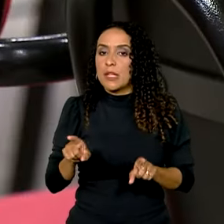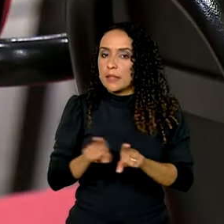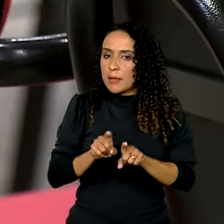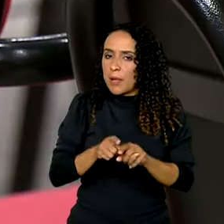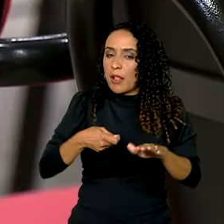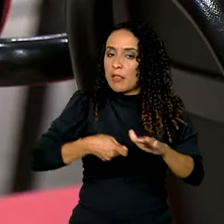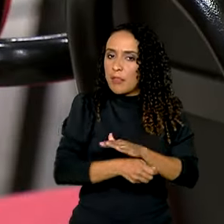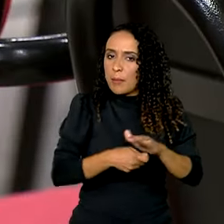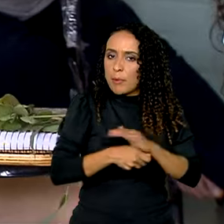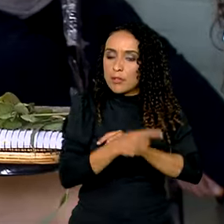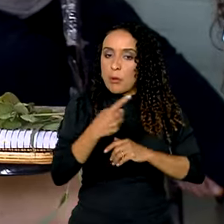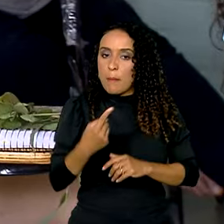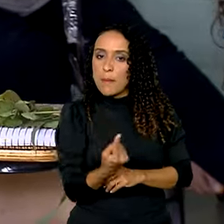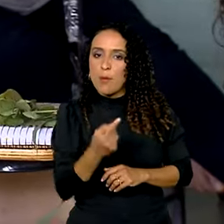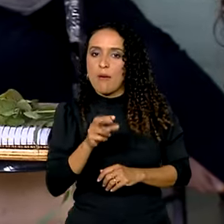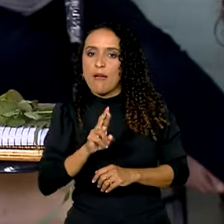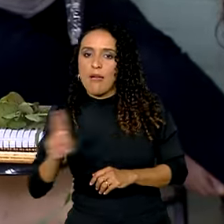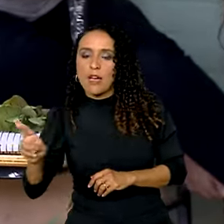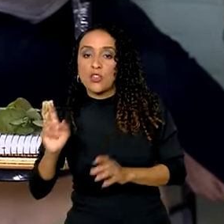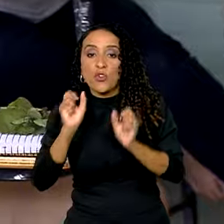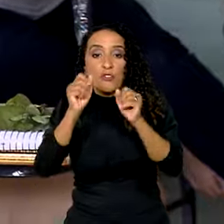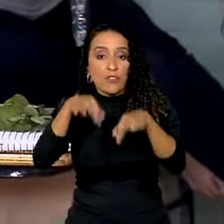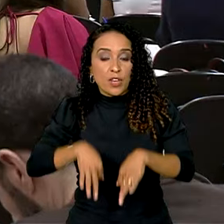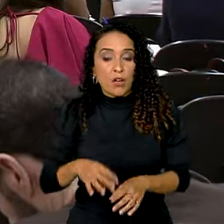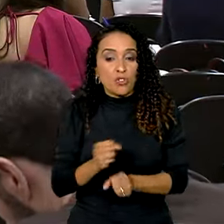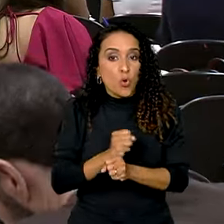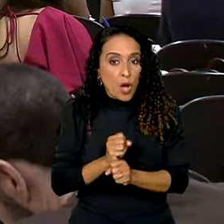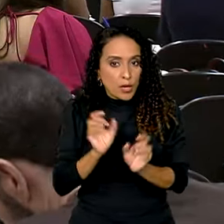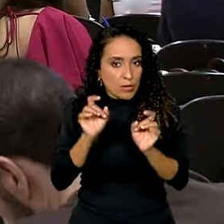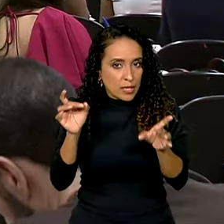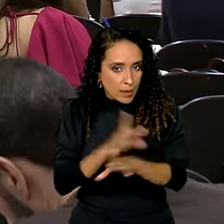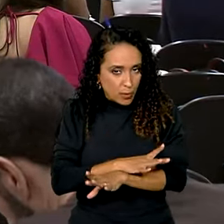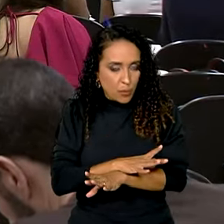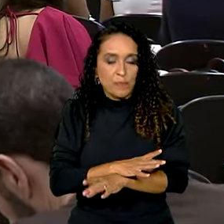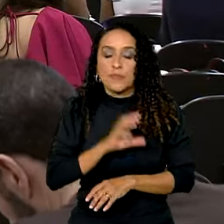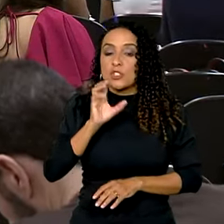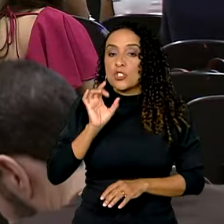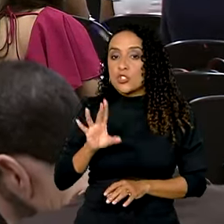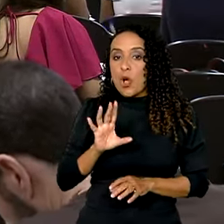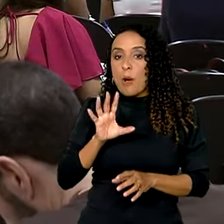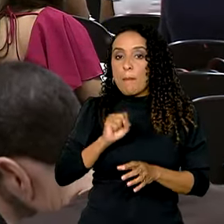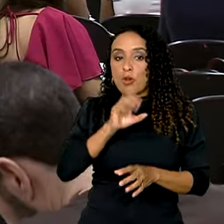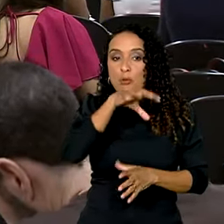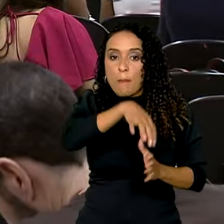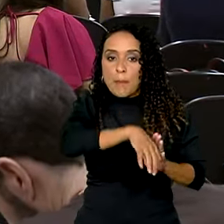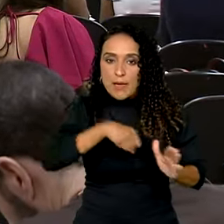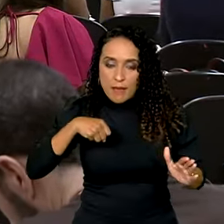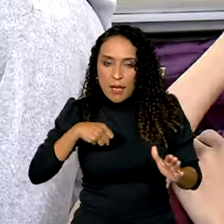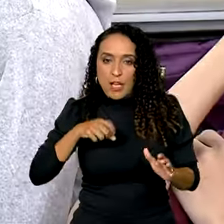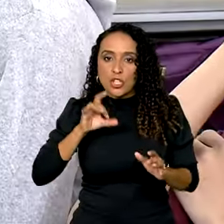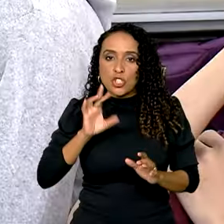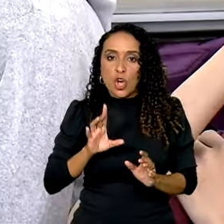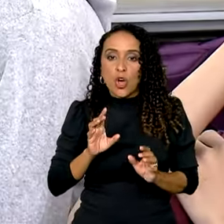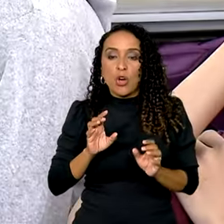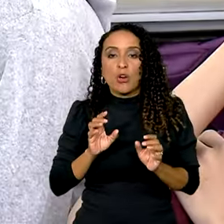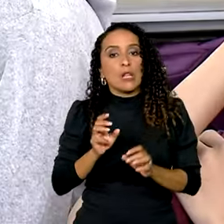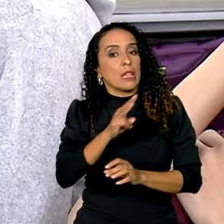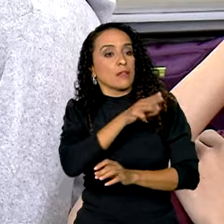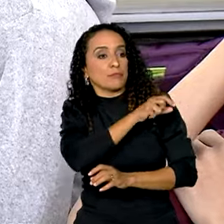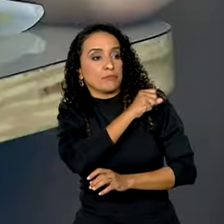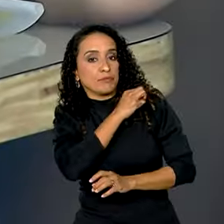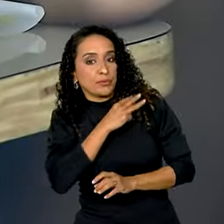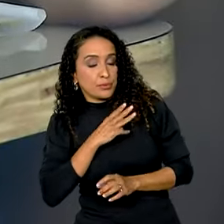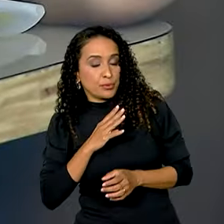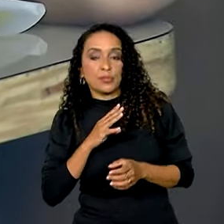dos depósitos de R$.000,00 ao final de cada ano concluído, que só poderão ser retirados da poupança quando terminar o ano